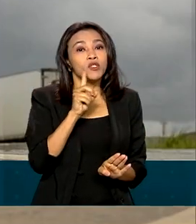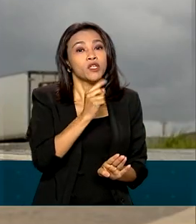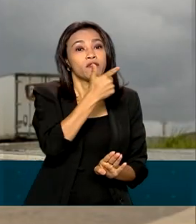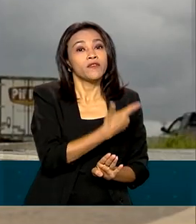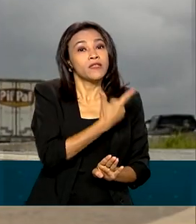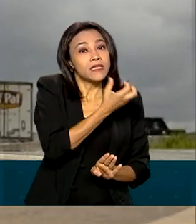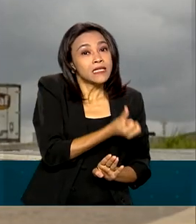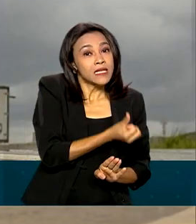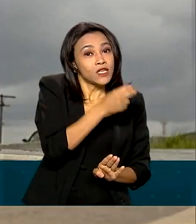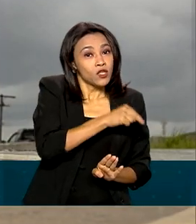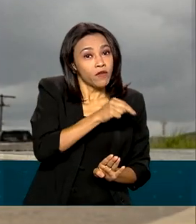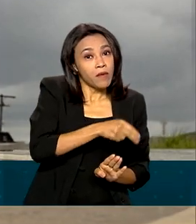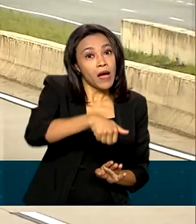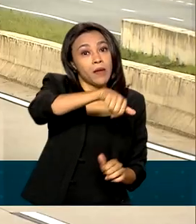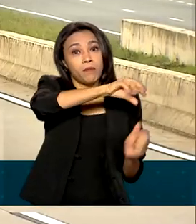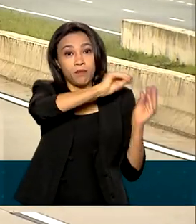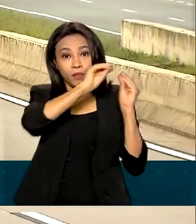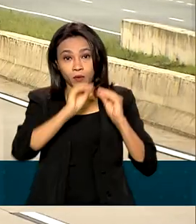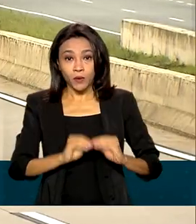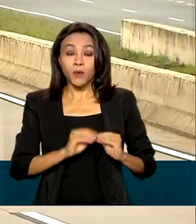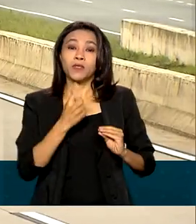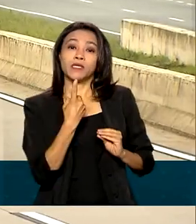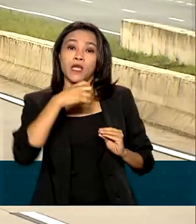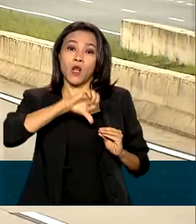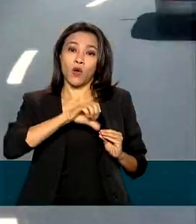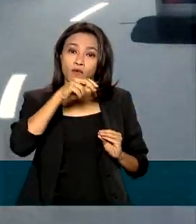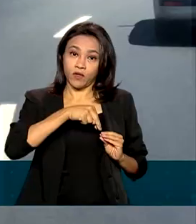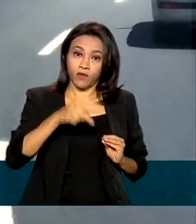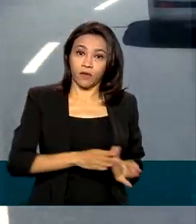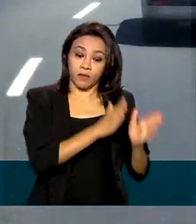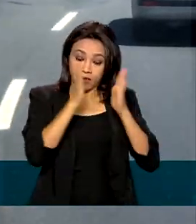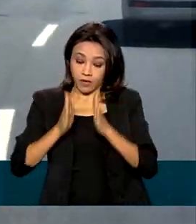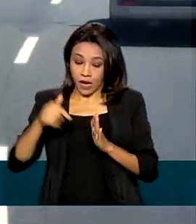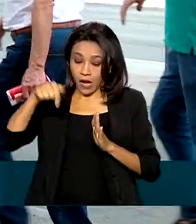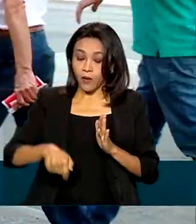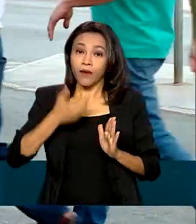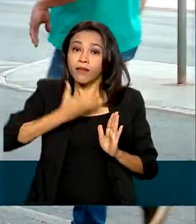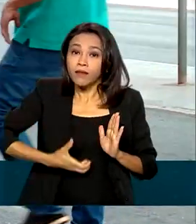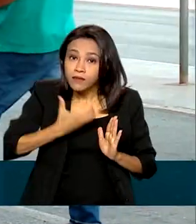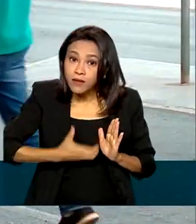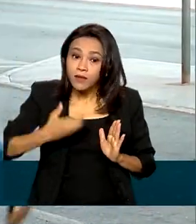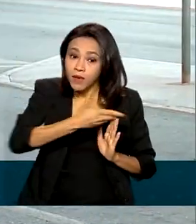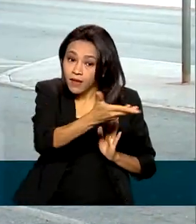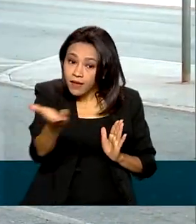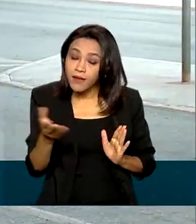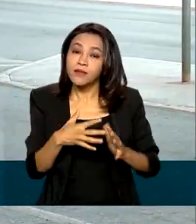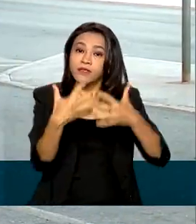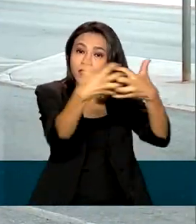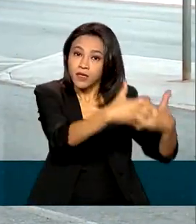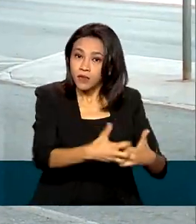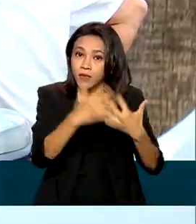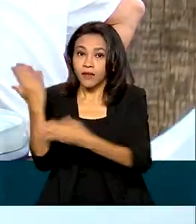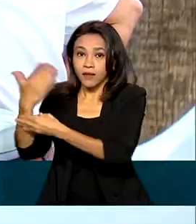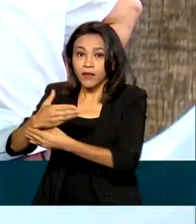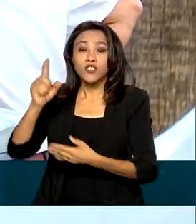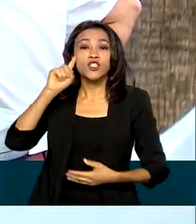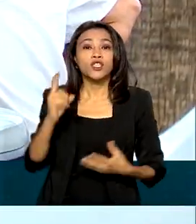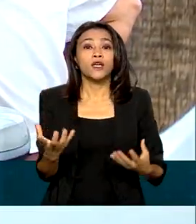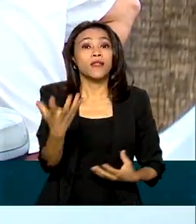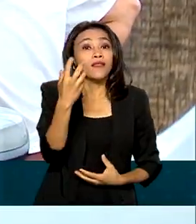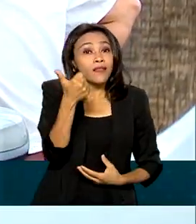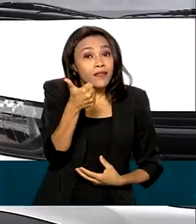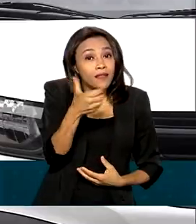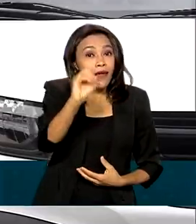26 de novembro, aí mudou para o dia 19 de novembro. Já em dezembro, esses caminhoneiros e taxistas devem receber a parcela no dia 10.